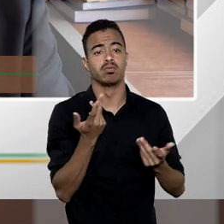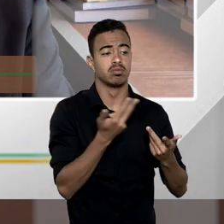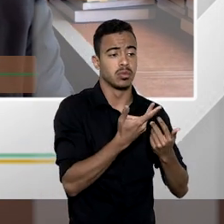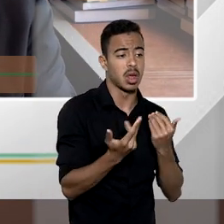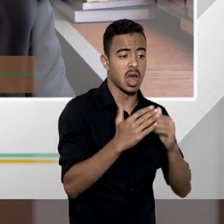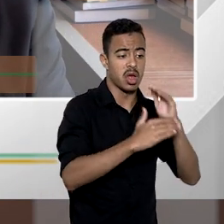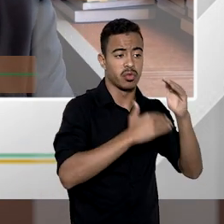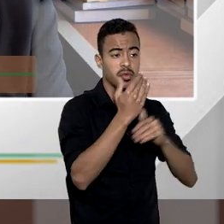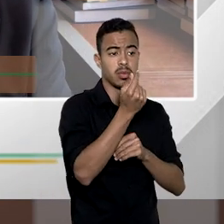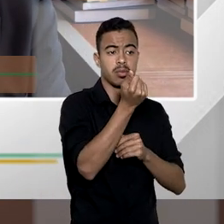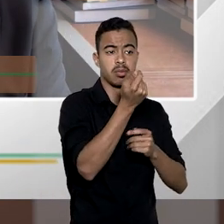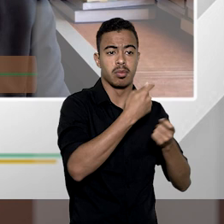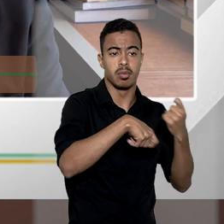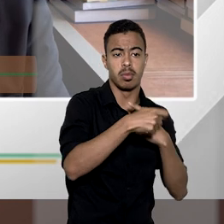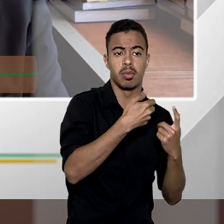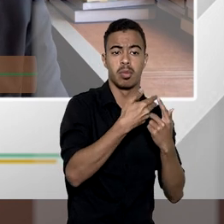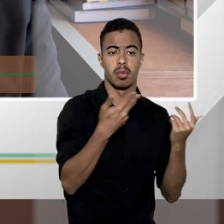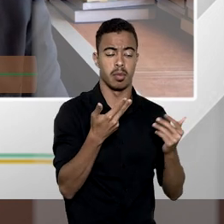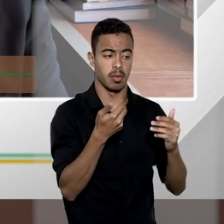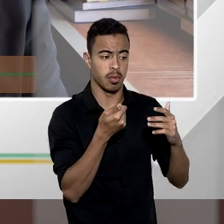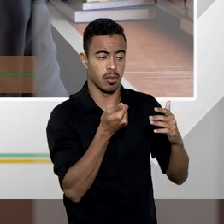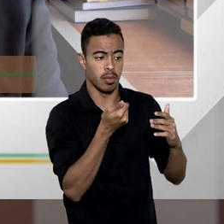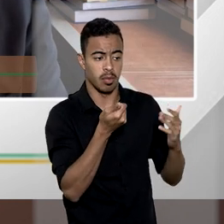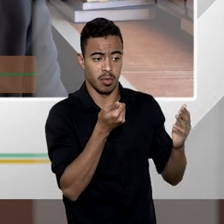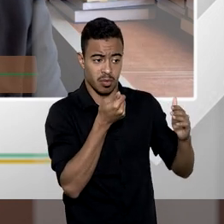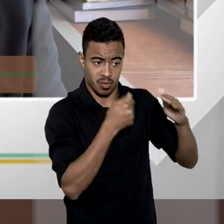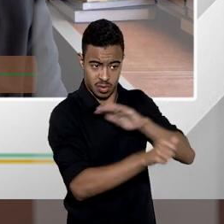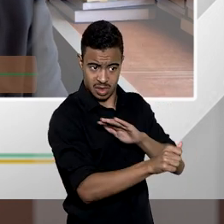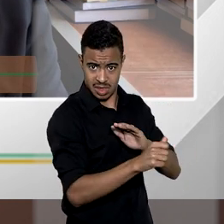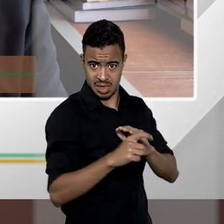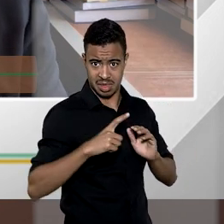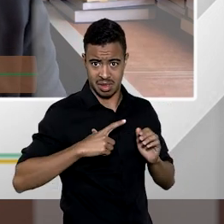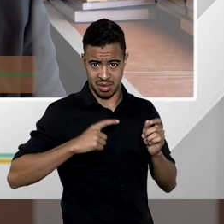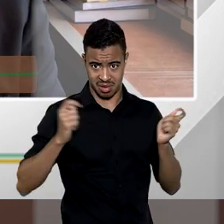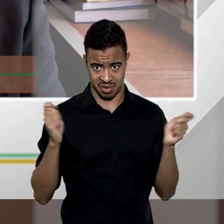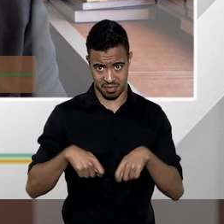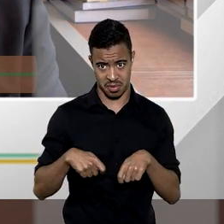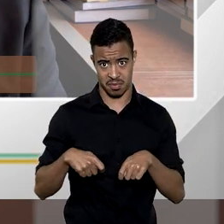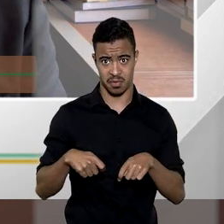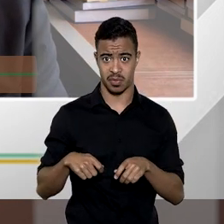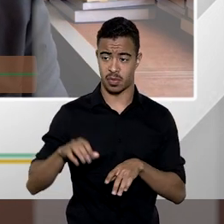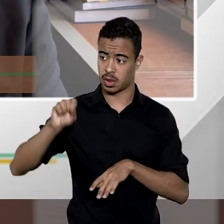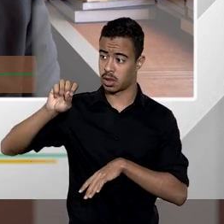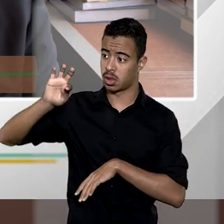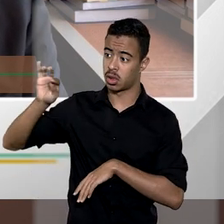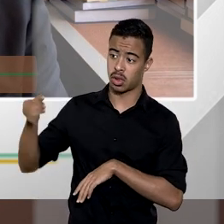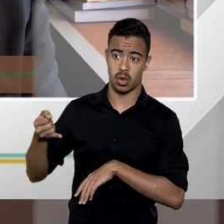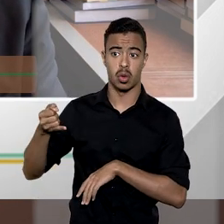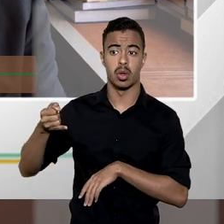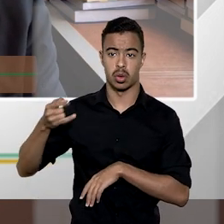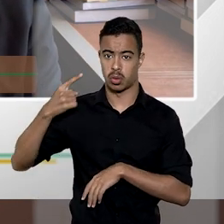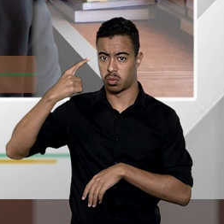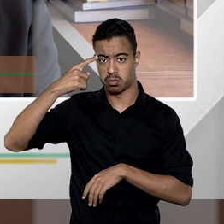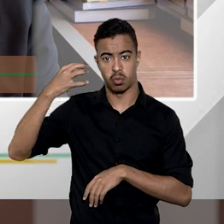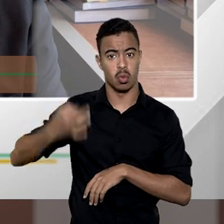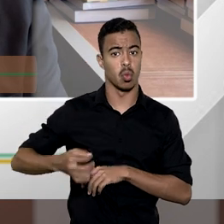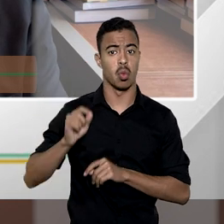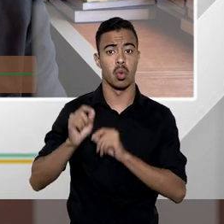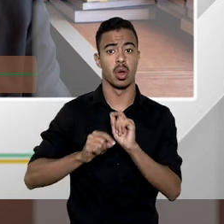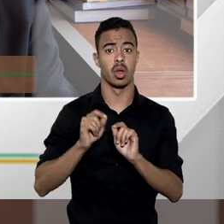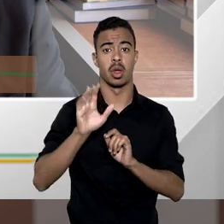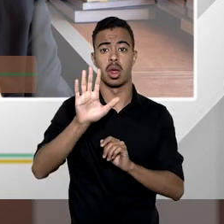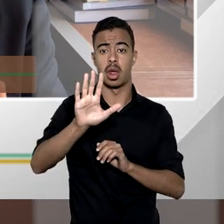desenvolvimento da atividade econômica o STJ já confirmou um entendimento de que não cabe